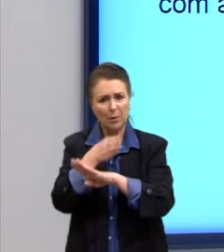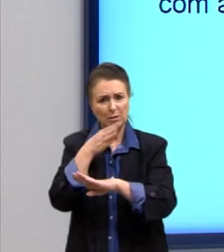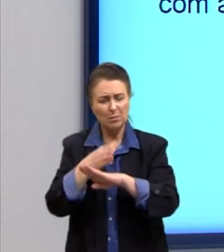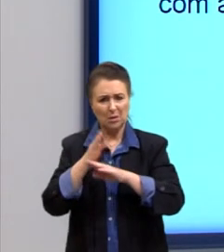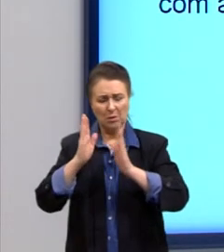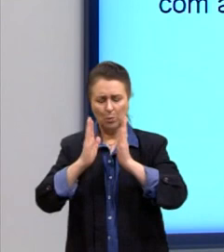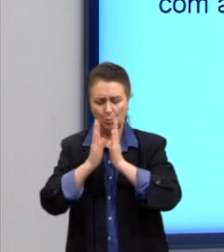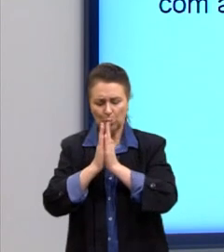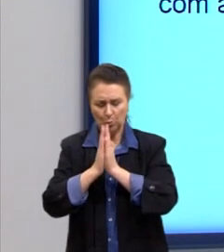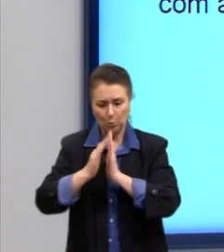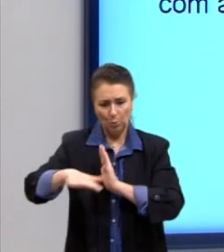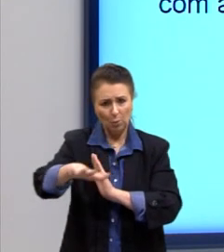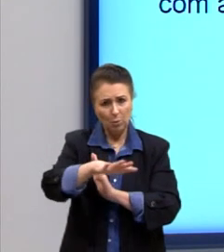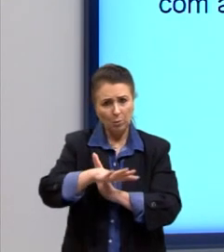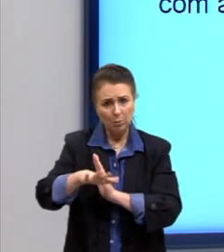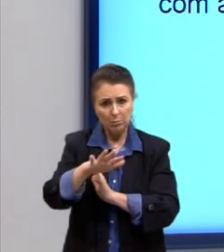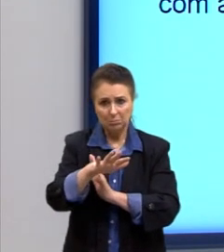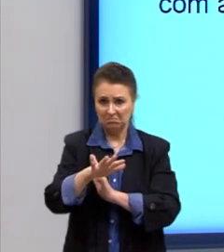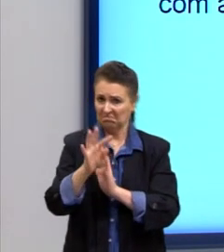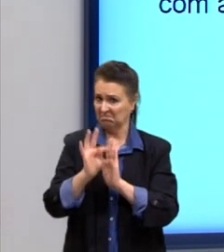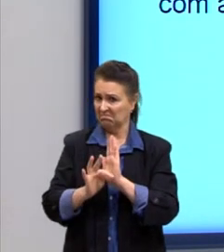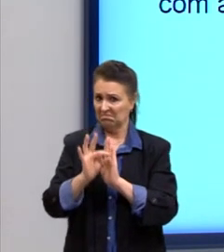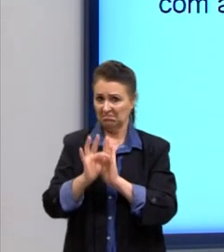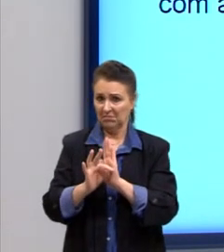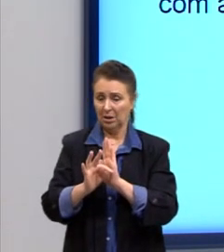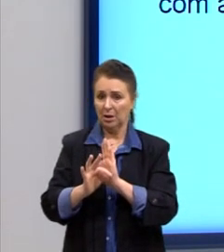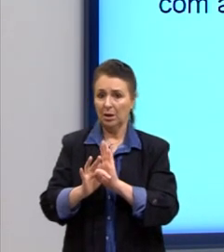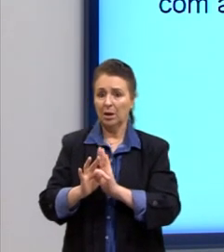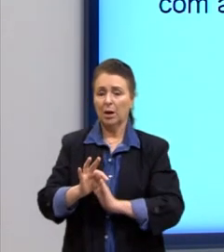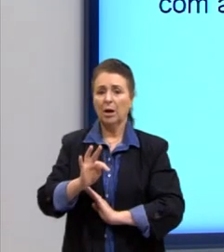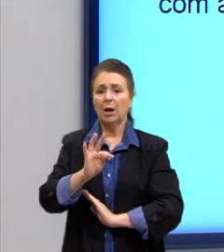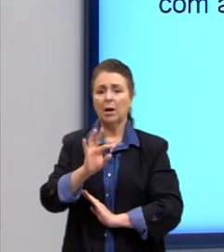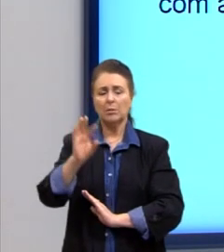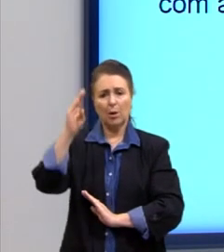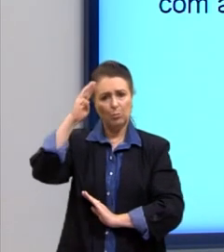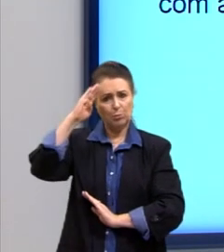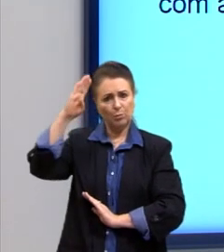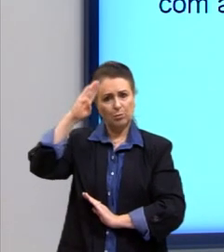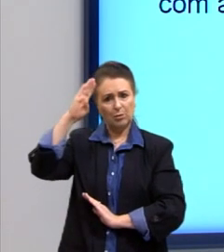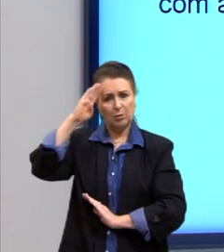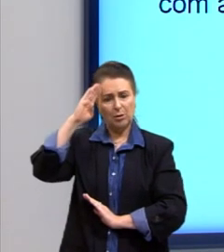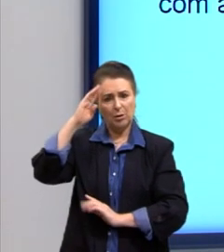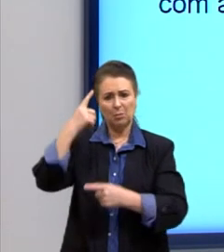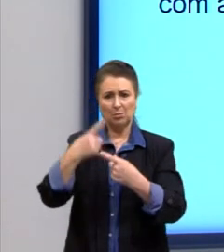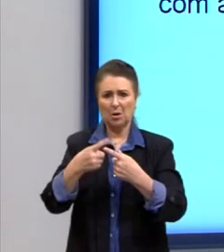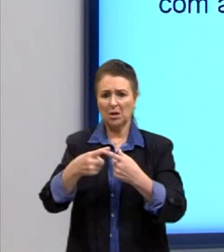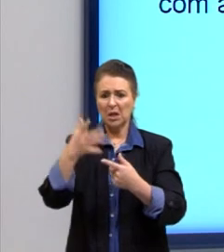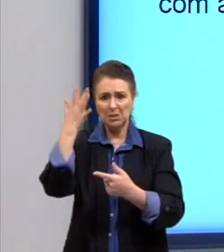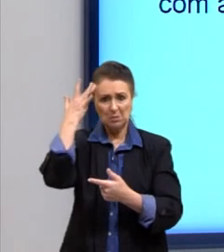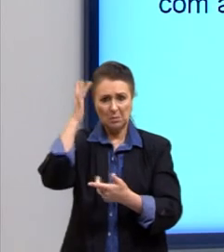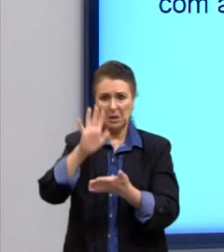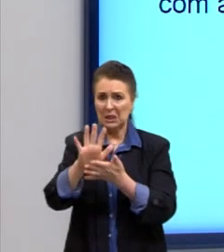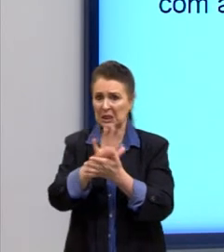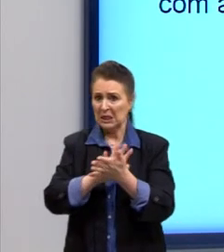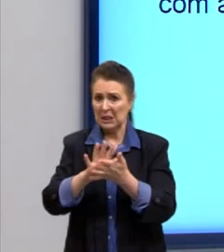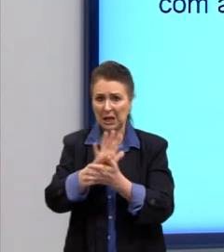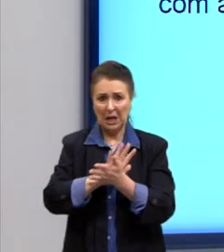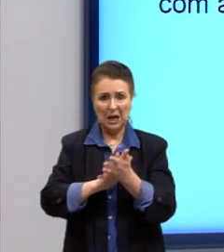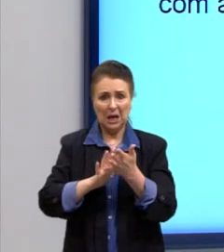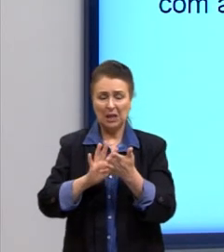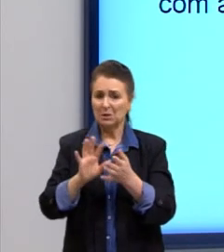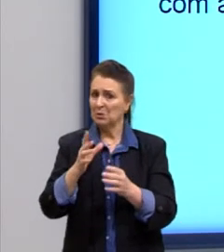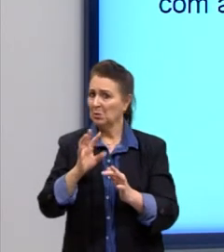fala nada disso no texto. Oficiais pelo despreparo militar dos novos recrutas. Também, isso não está no texto.